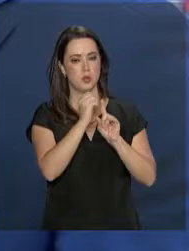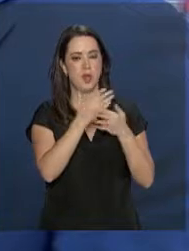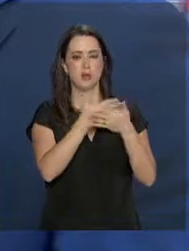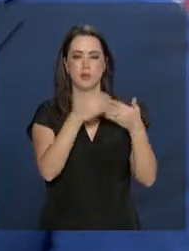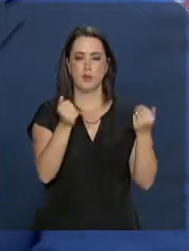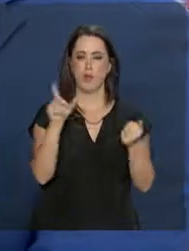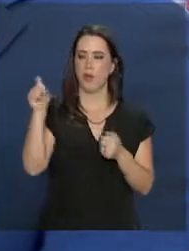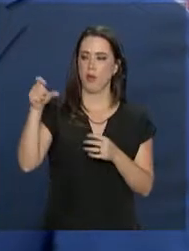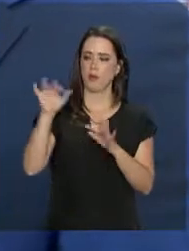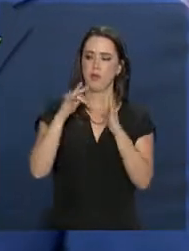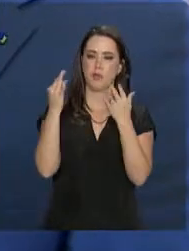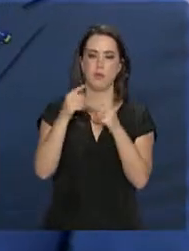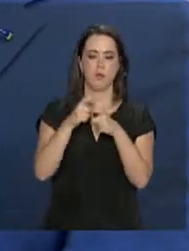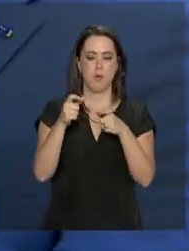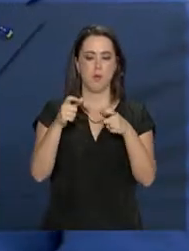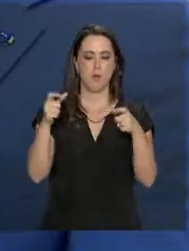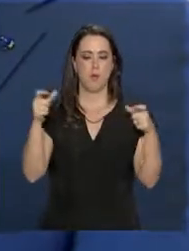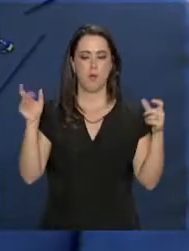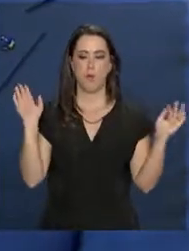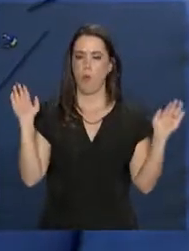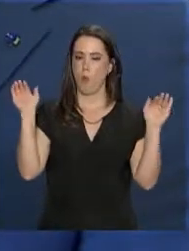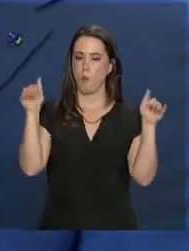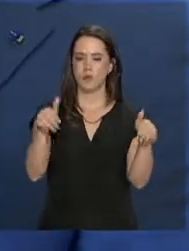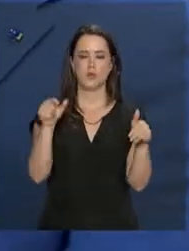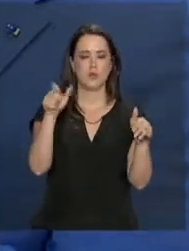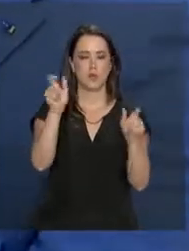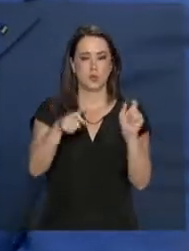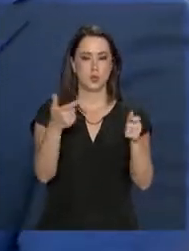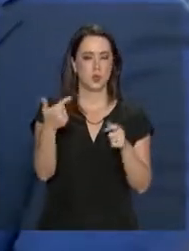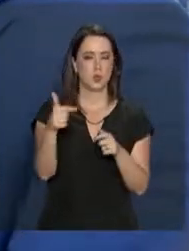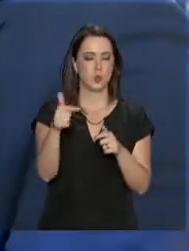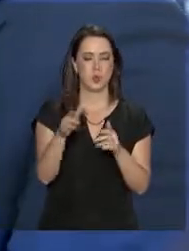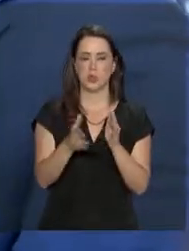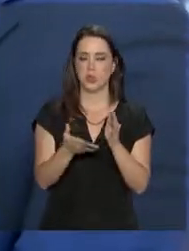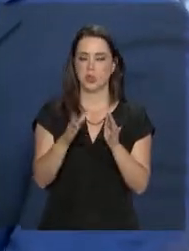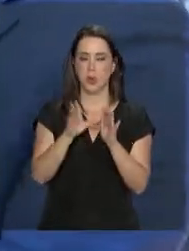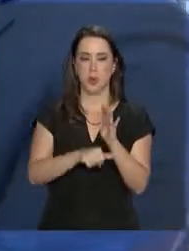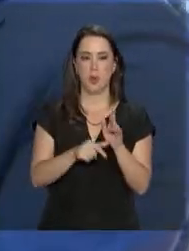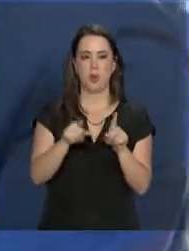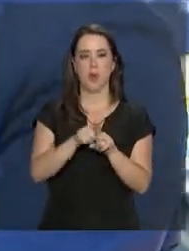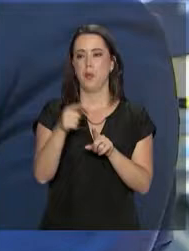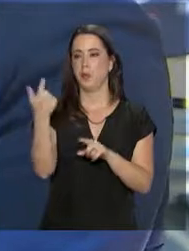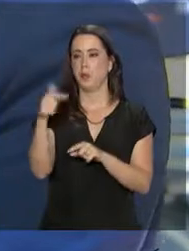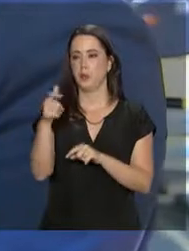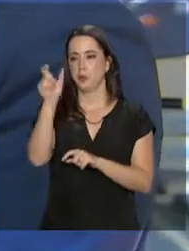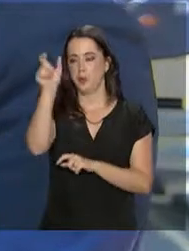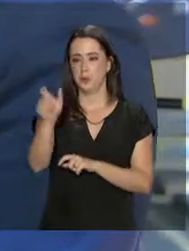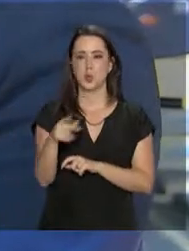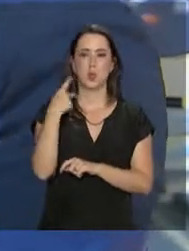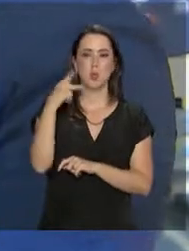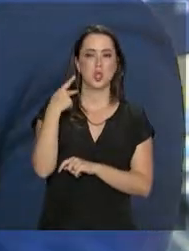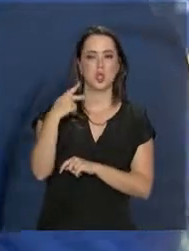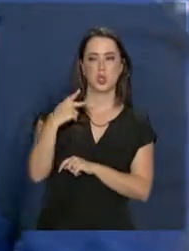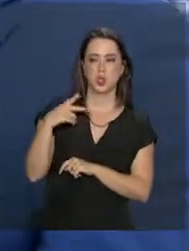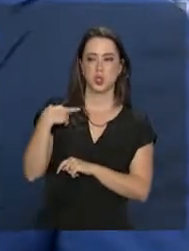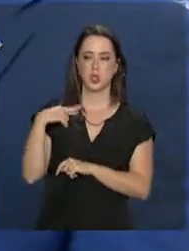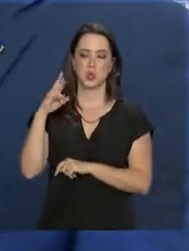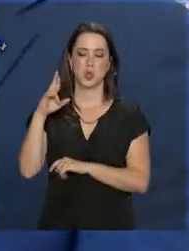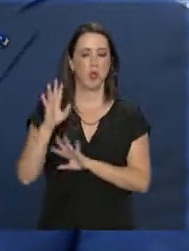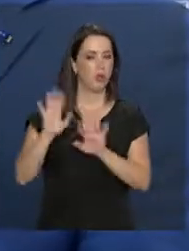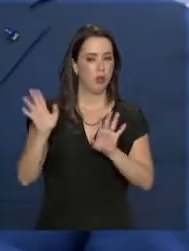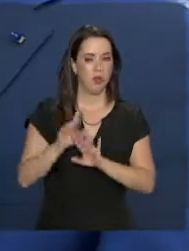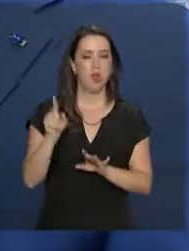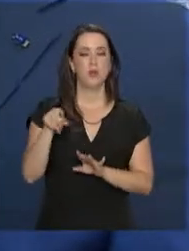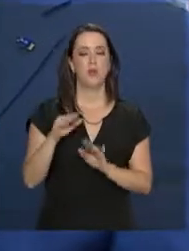está maior, mais focalizado, livre de fraudes, sem proprietários, sem viéses político-partidários e,